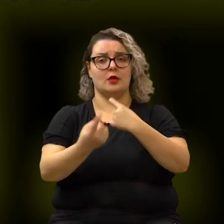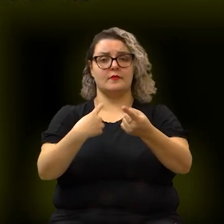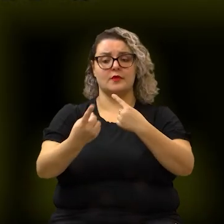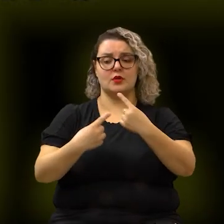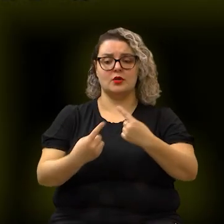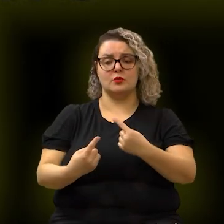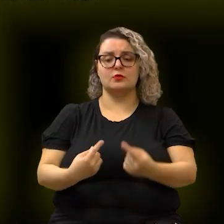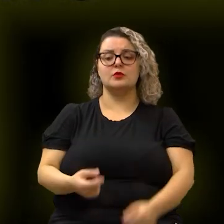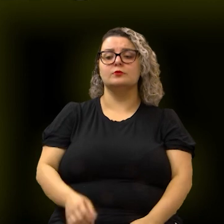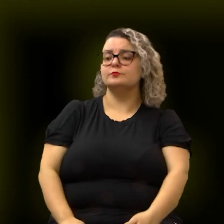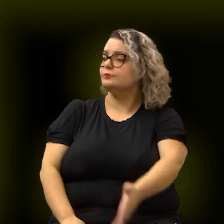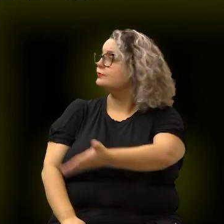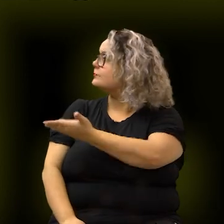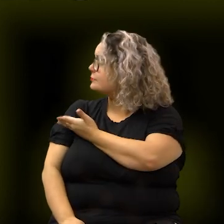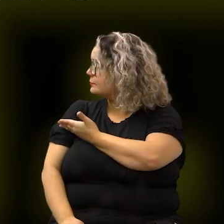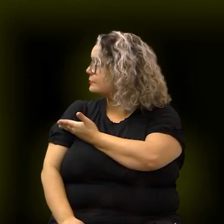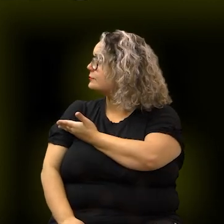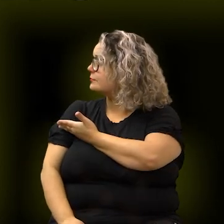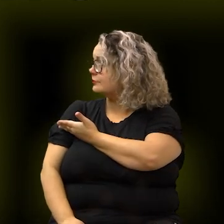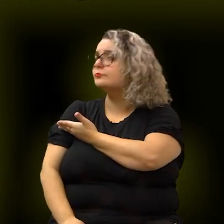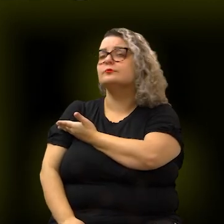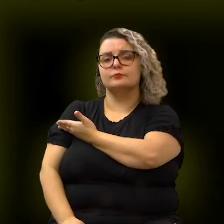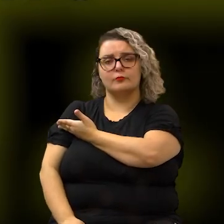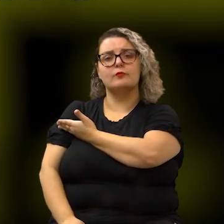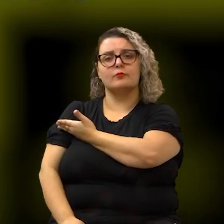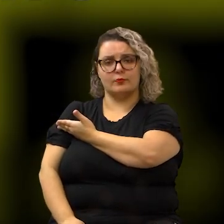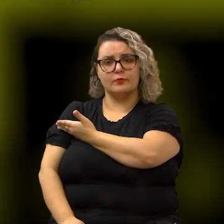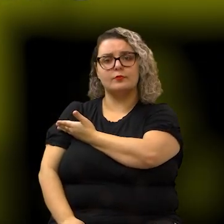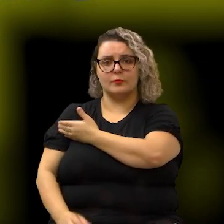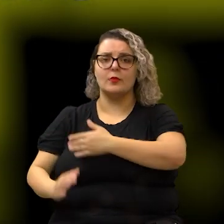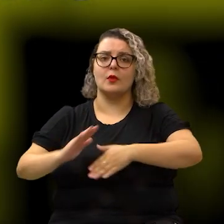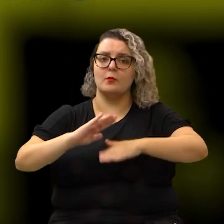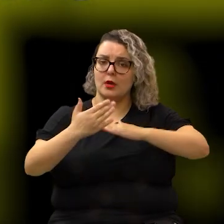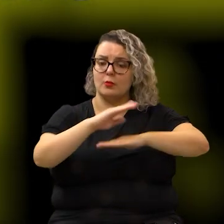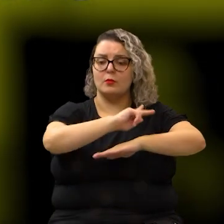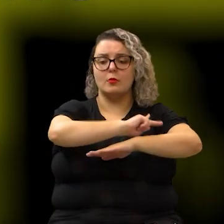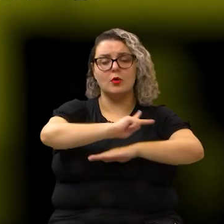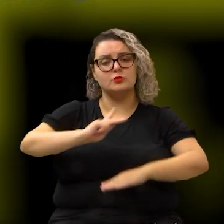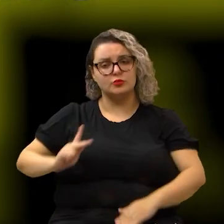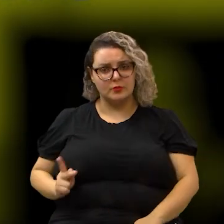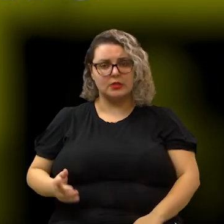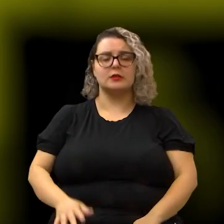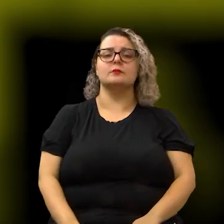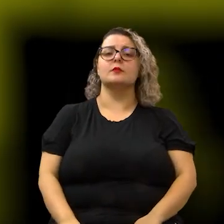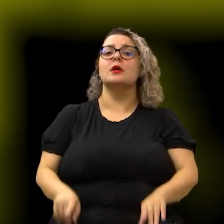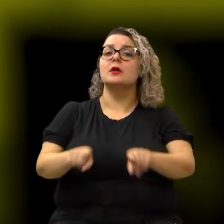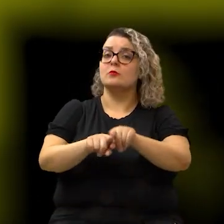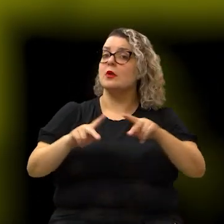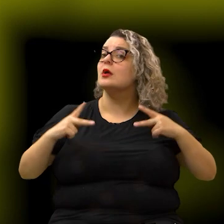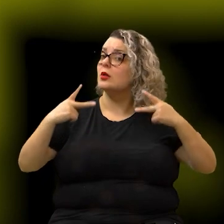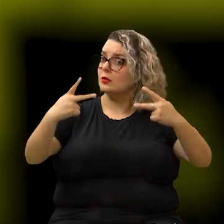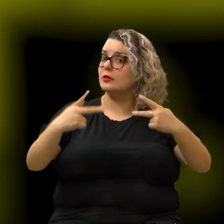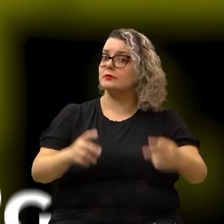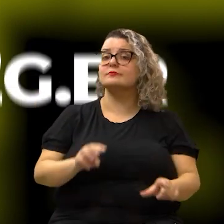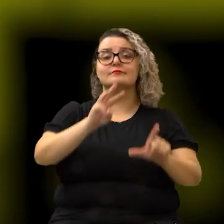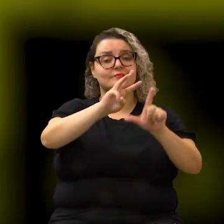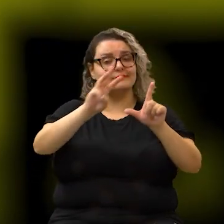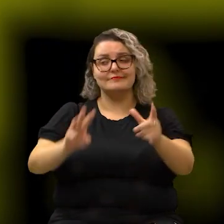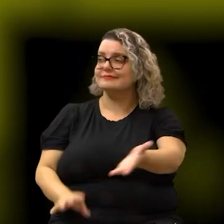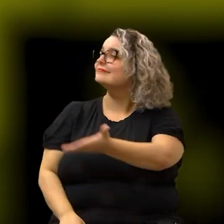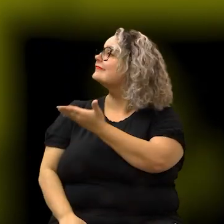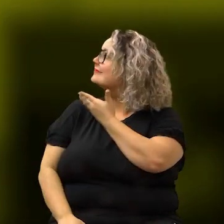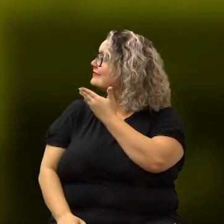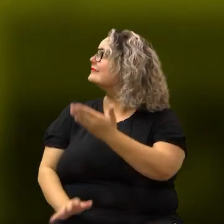com entrada pela Avenida Engenheiro Roberto Mangi, 66, bairro Ponte Preta, e também através do link